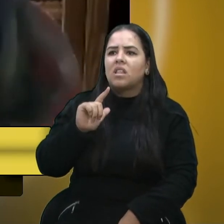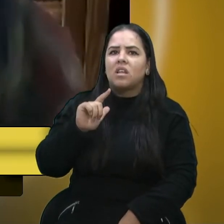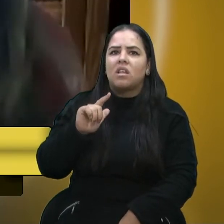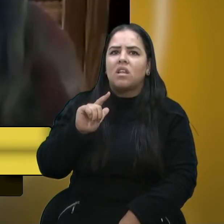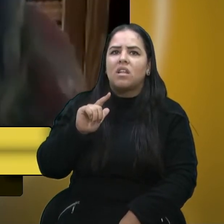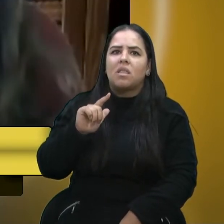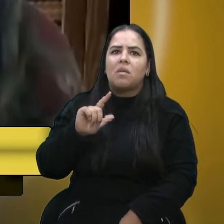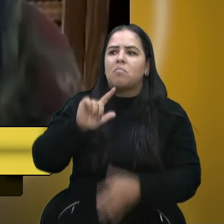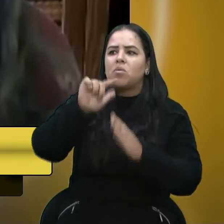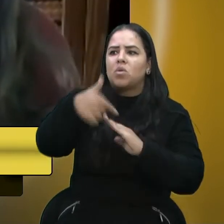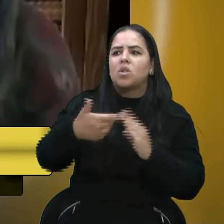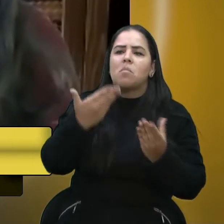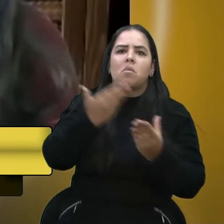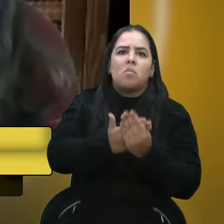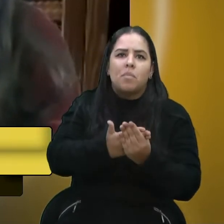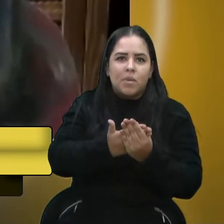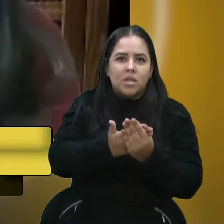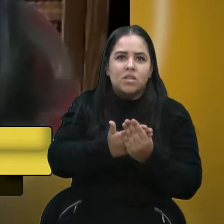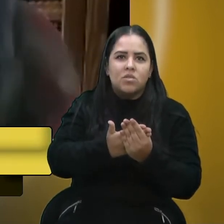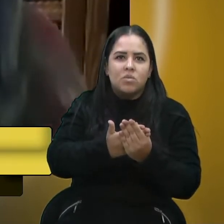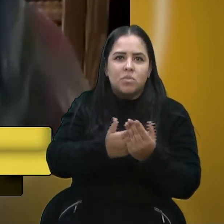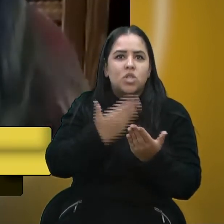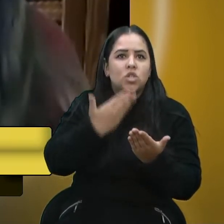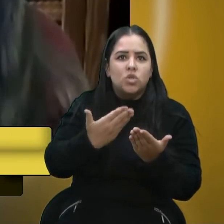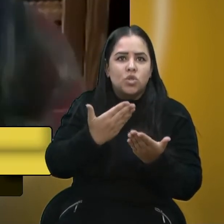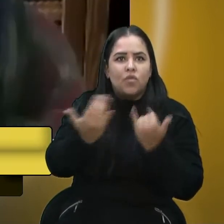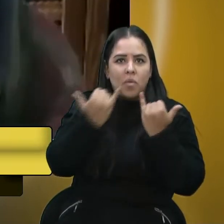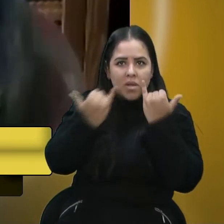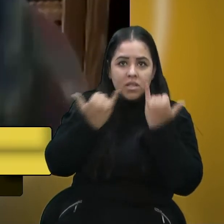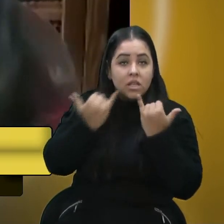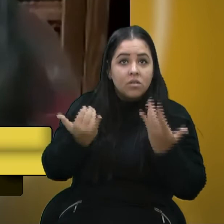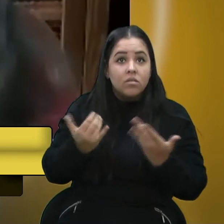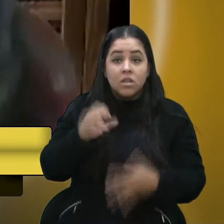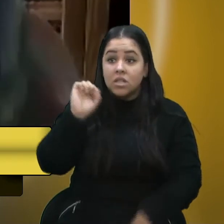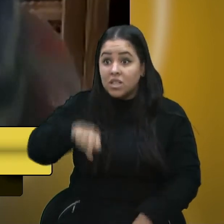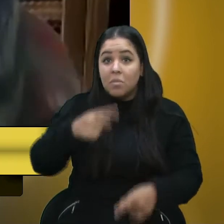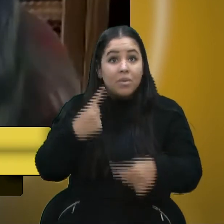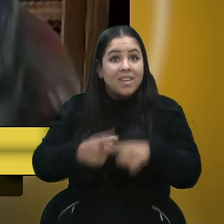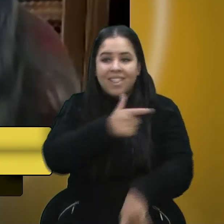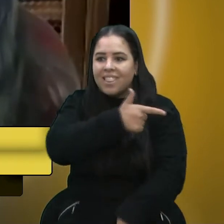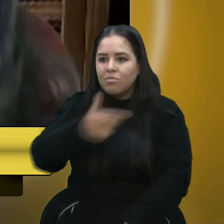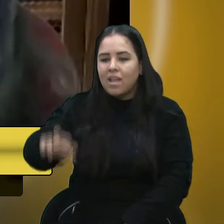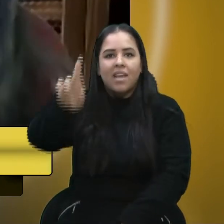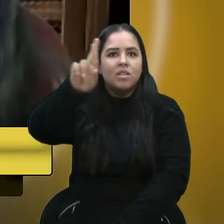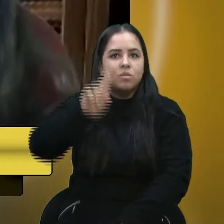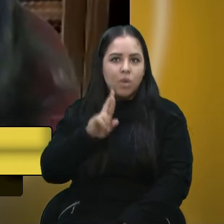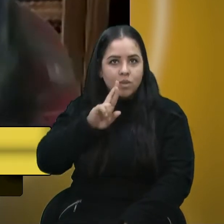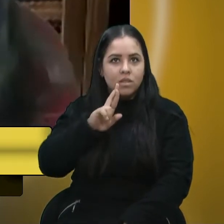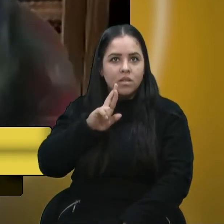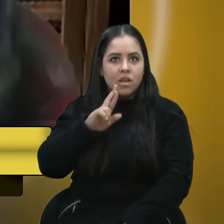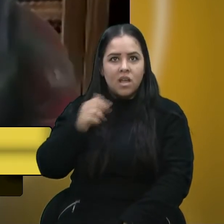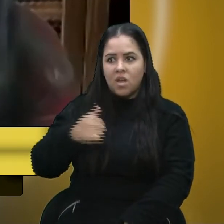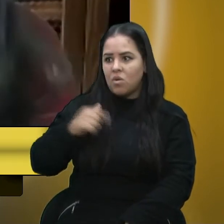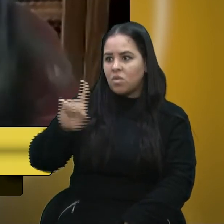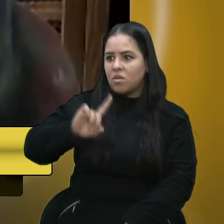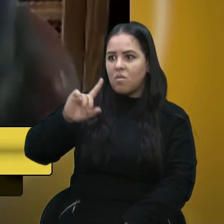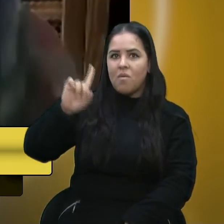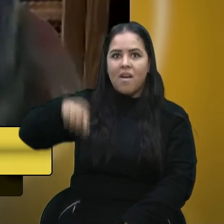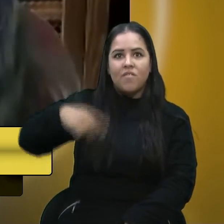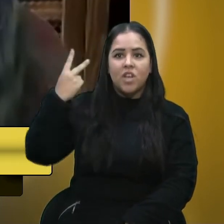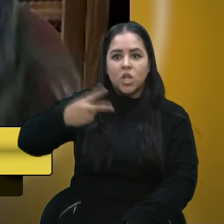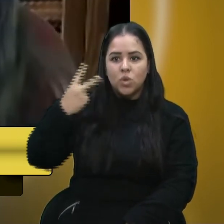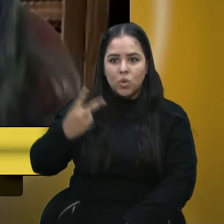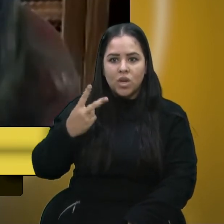ainda protocolo pedido de informações, protocolo sim, porque nós não temos respostas. então, eu não sou vereadora de situação,